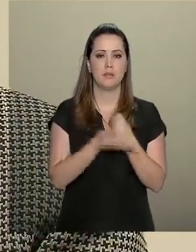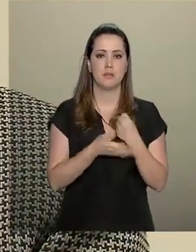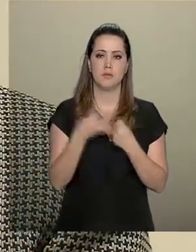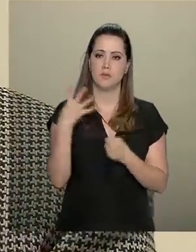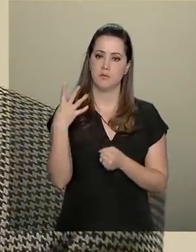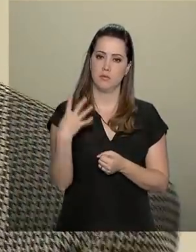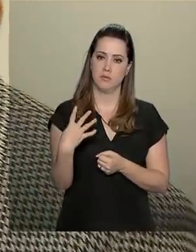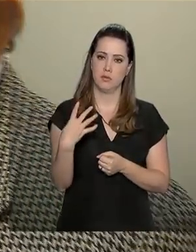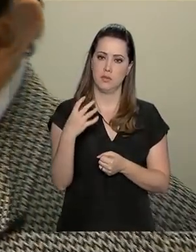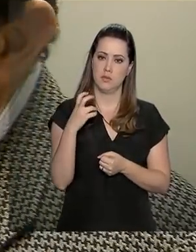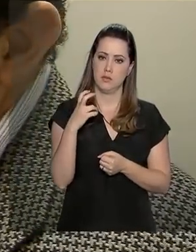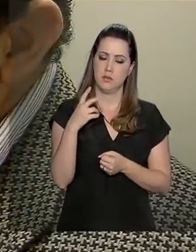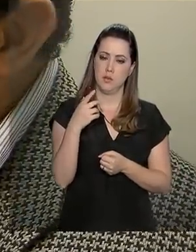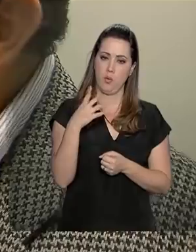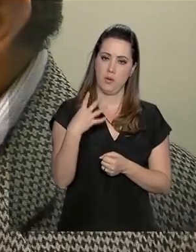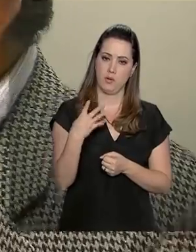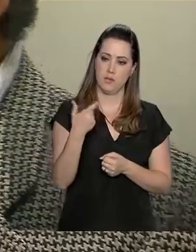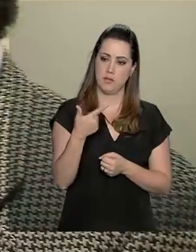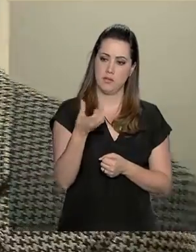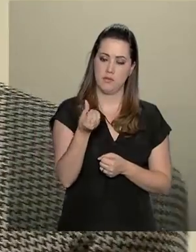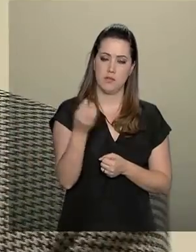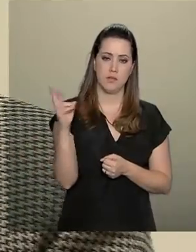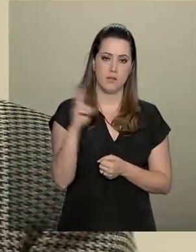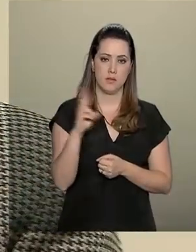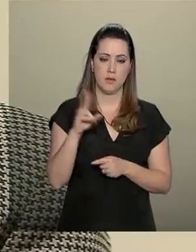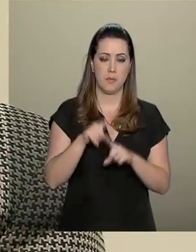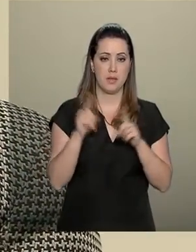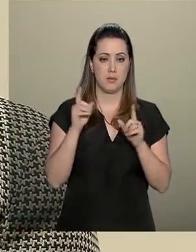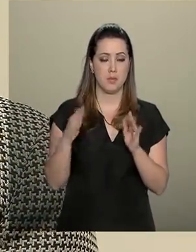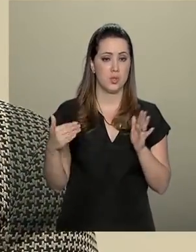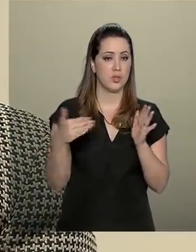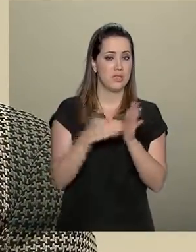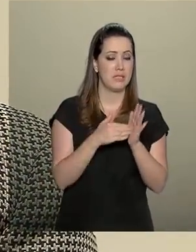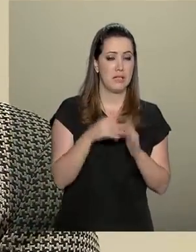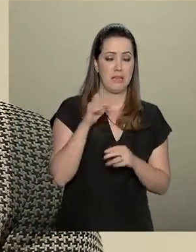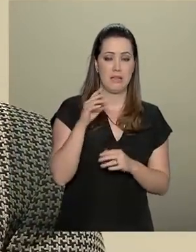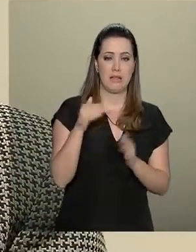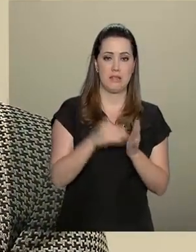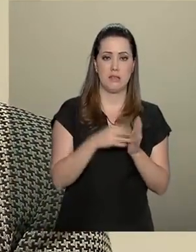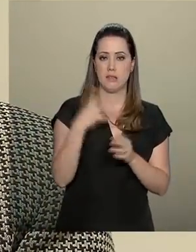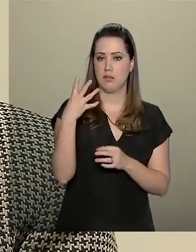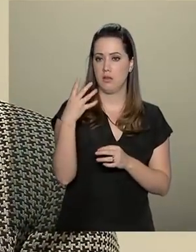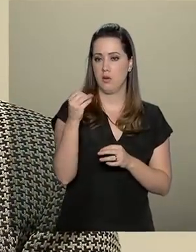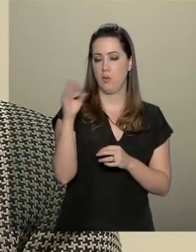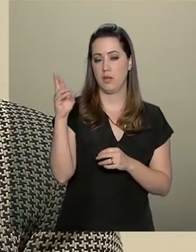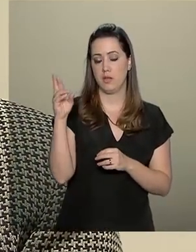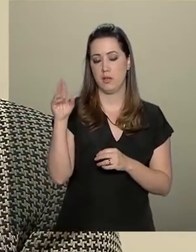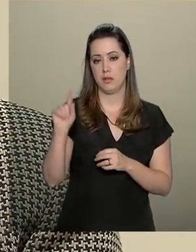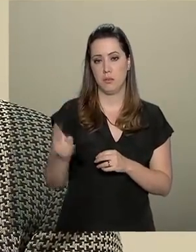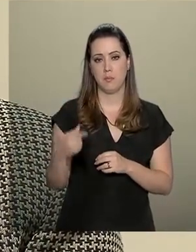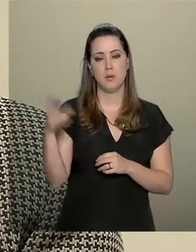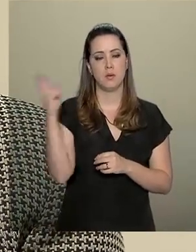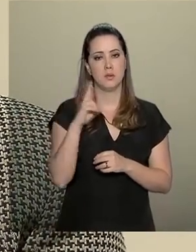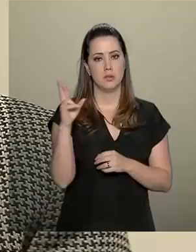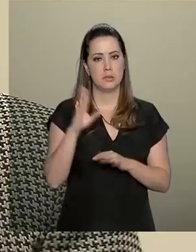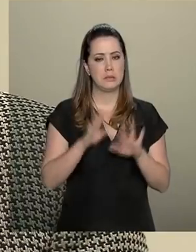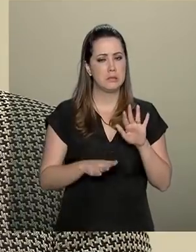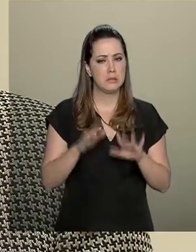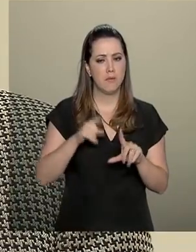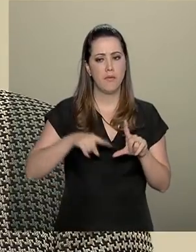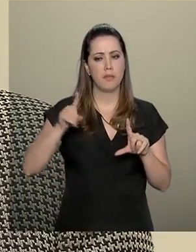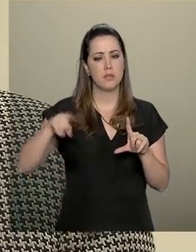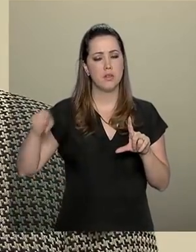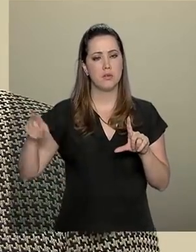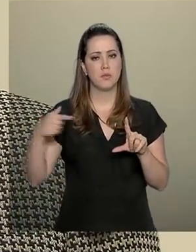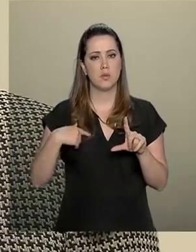que é de R$ 426,00, mas essa multa pode chegar até R$ 40 mil, a depender dos